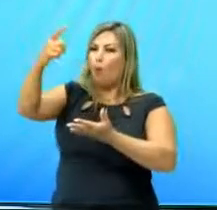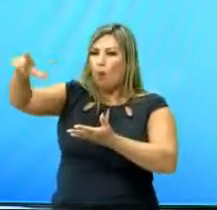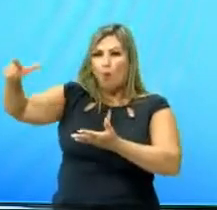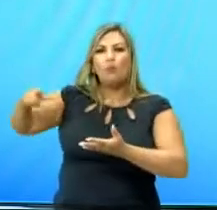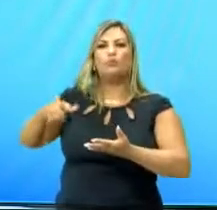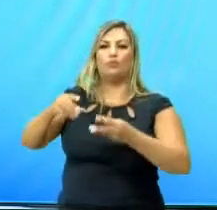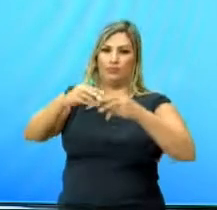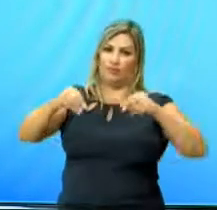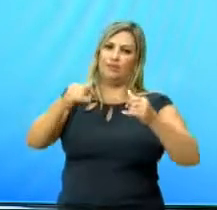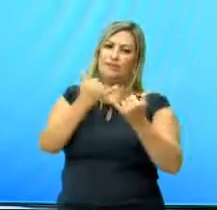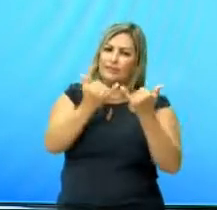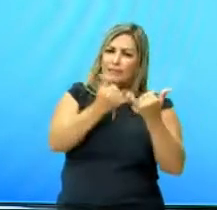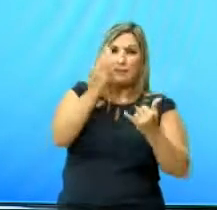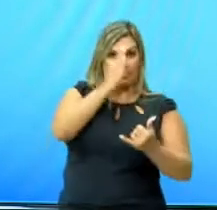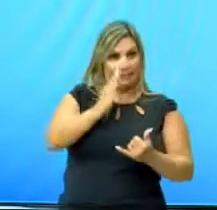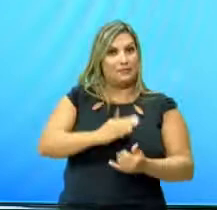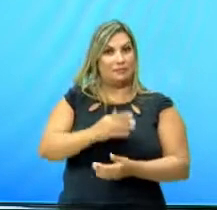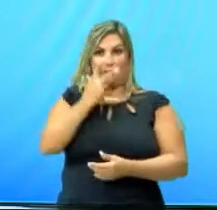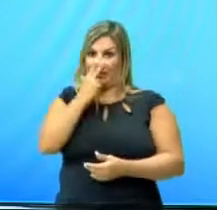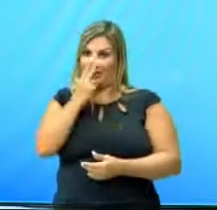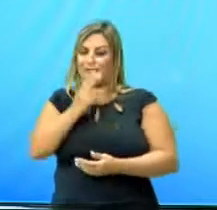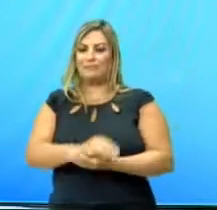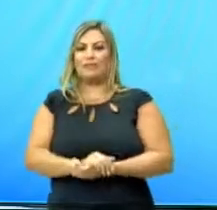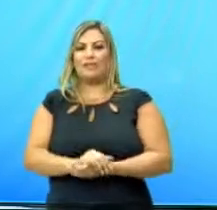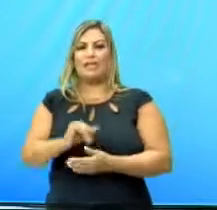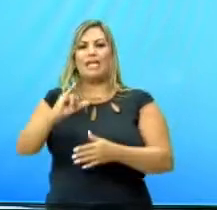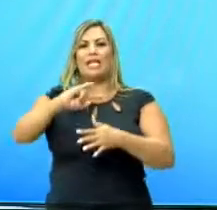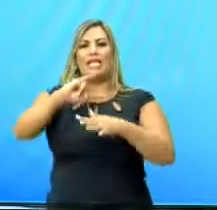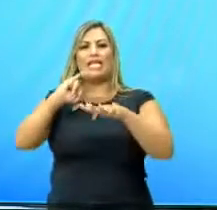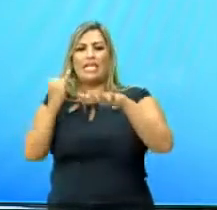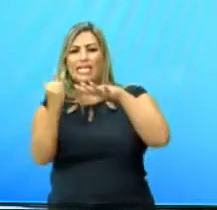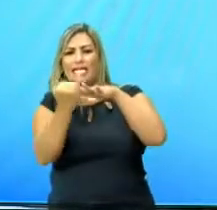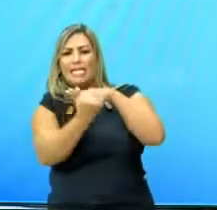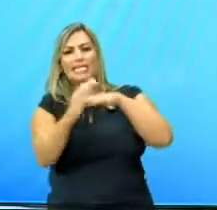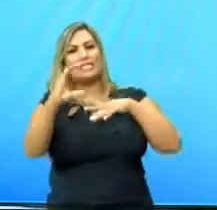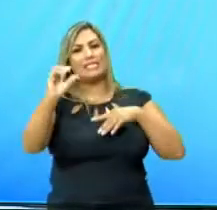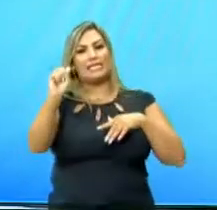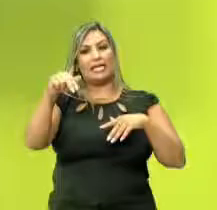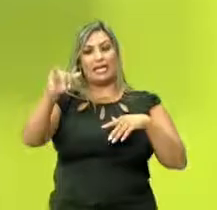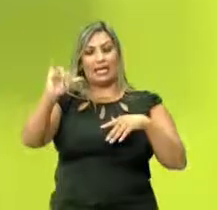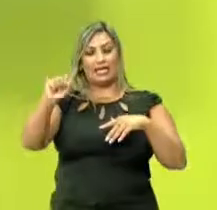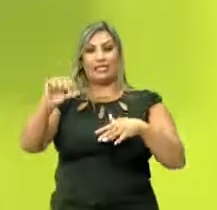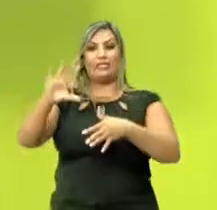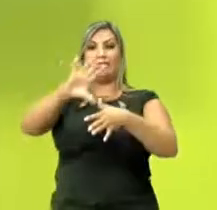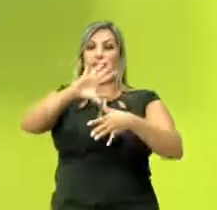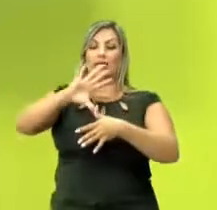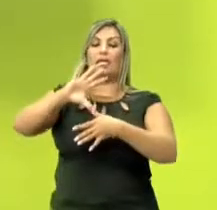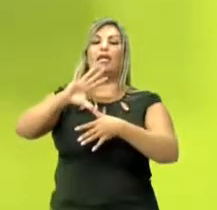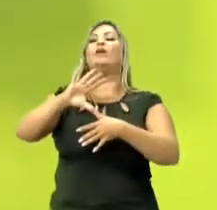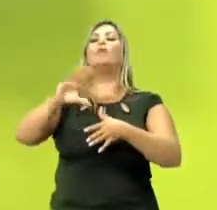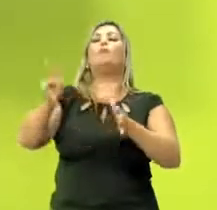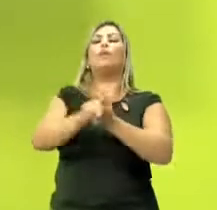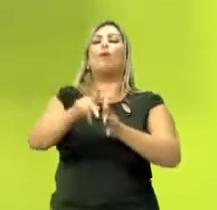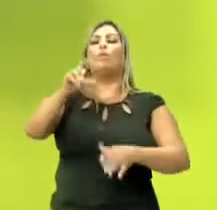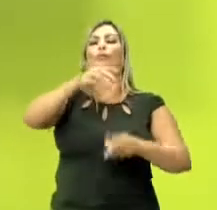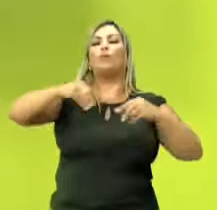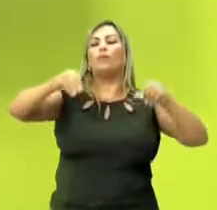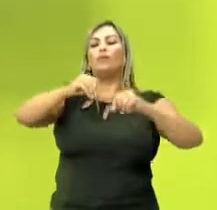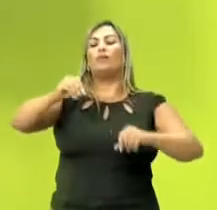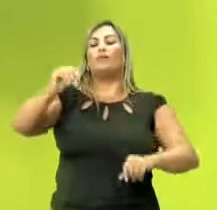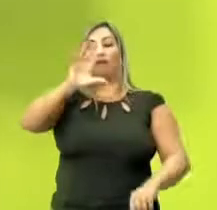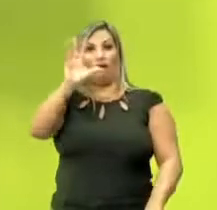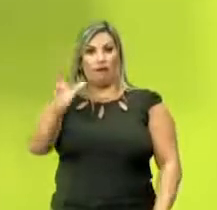semelhantes ao território brasileiro. Eles vinham das Ilhas Canárias, lá no continente africano, tá? Então, um clima